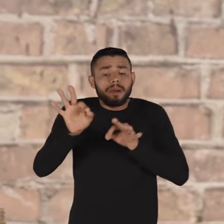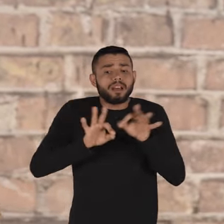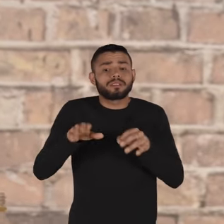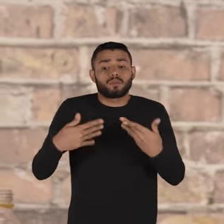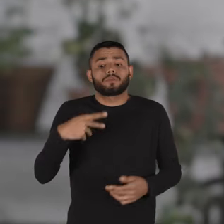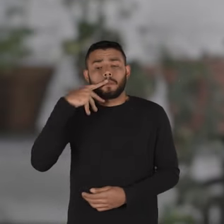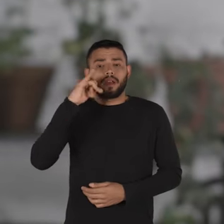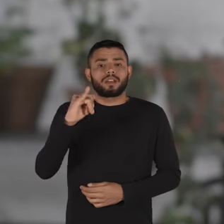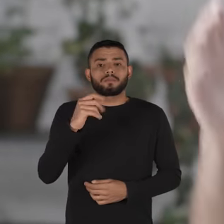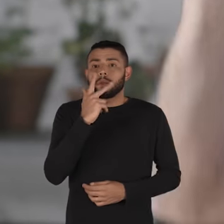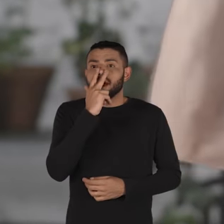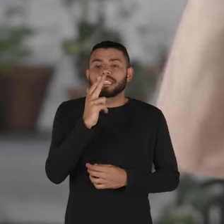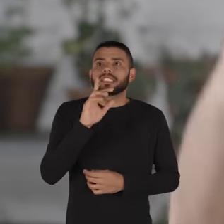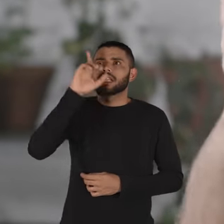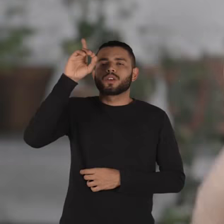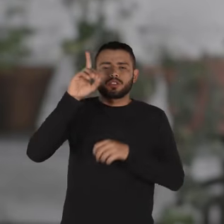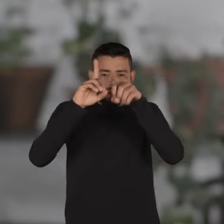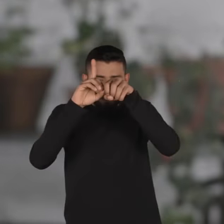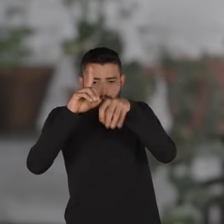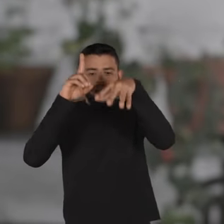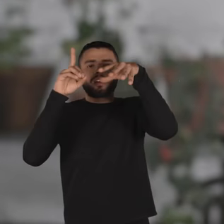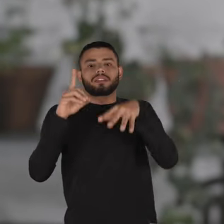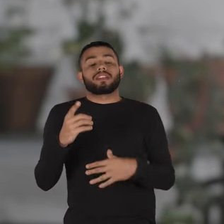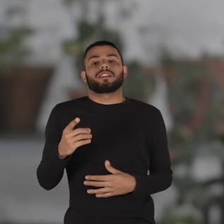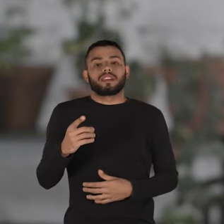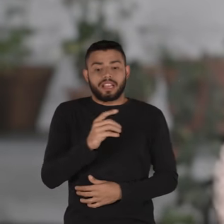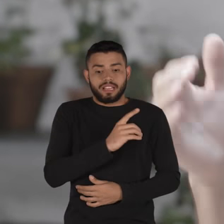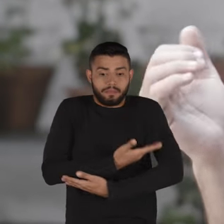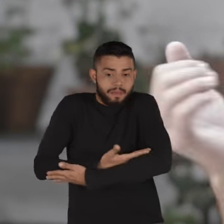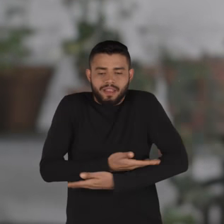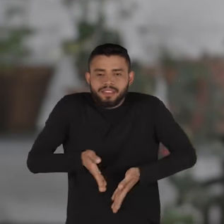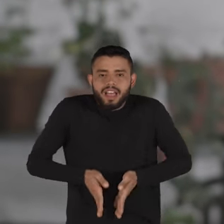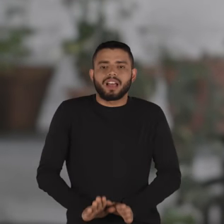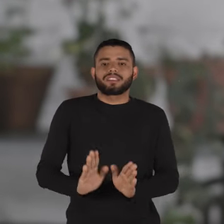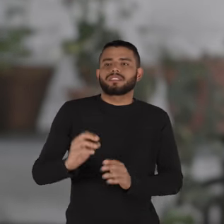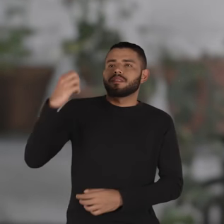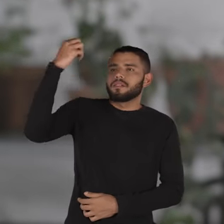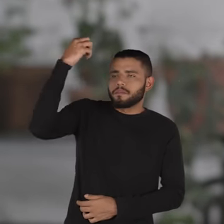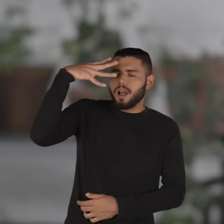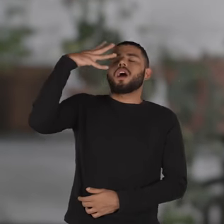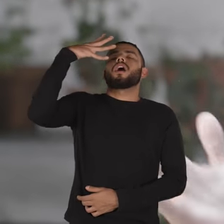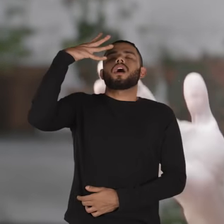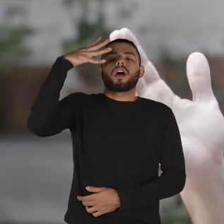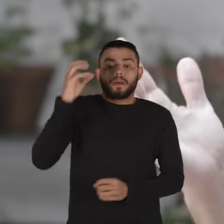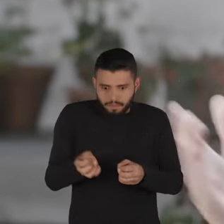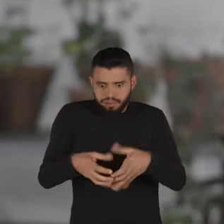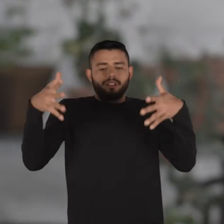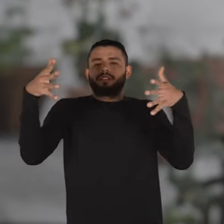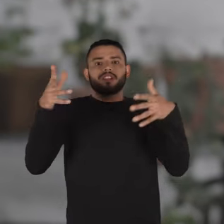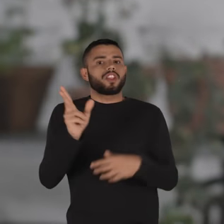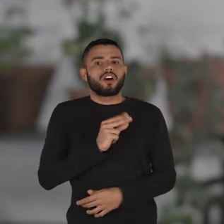paternidade? Porque parece que vai vir uma luz divina quando criança nasce e vai iluminar o nosso ser e a gente, ah,